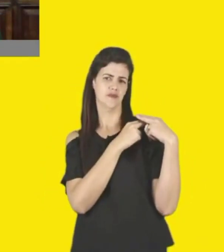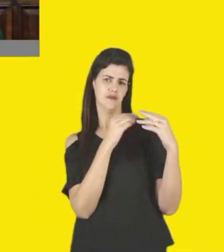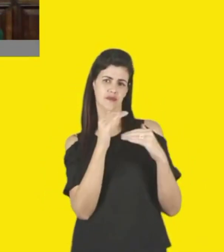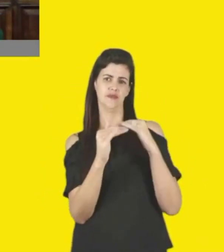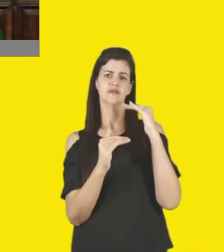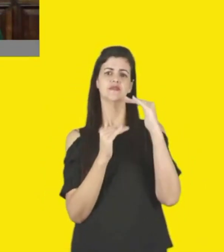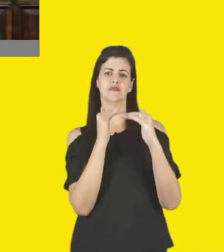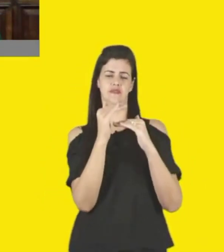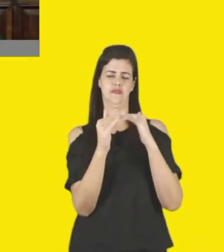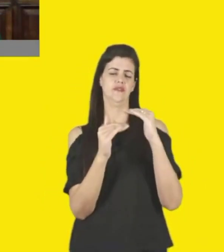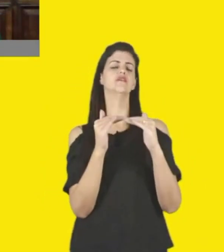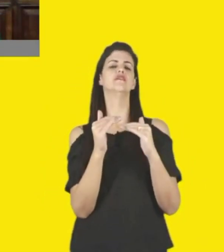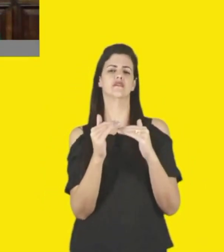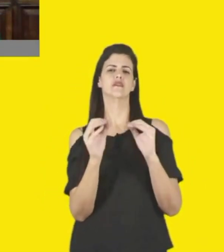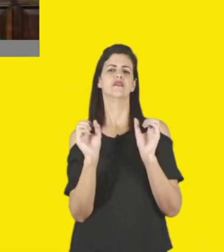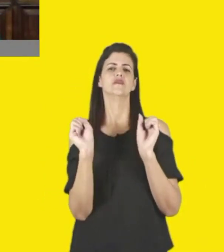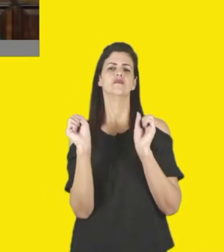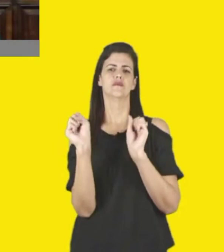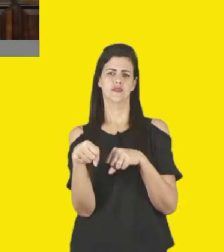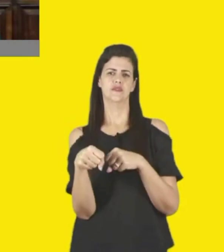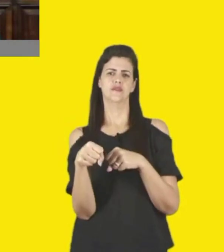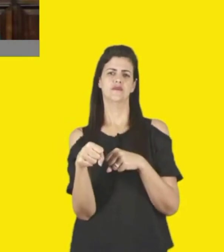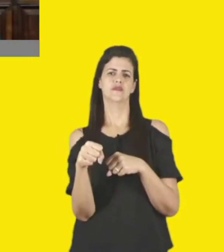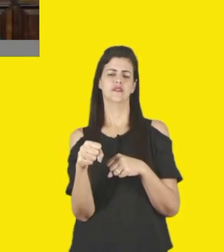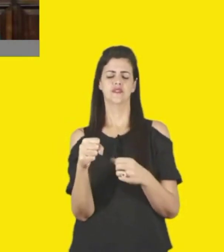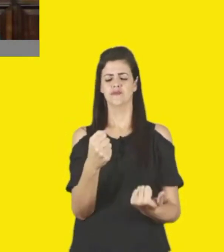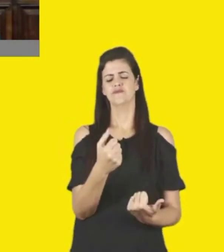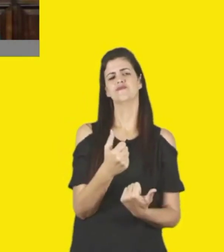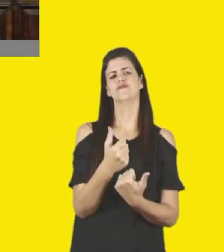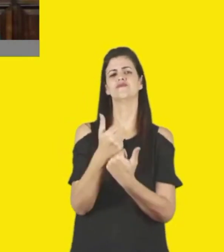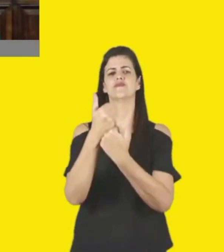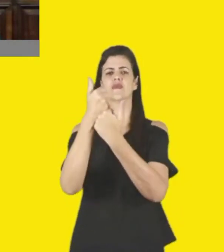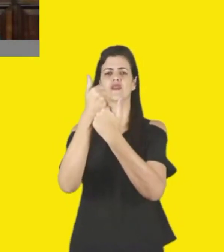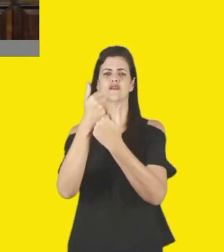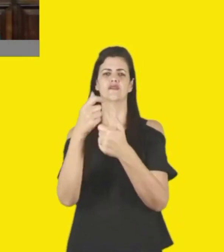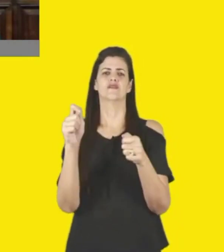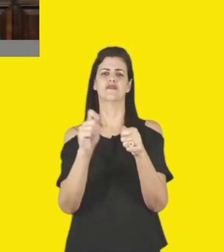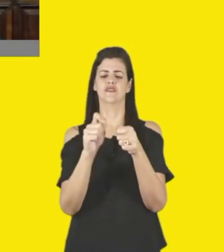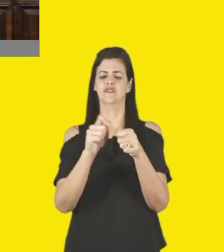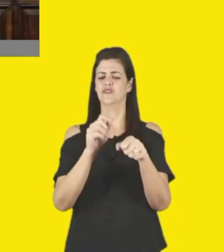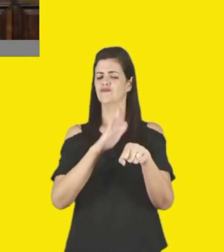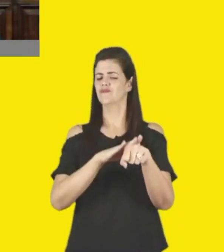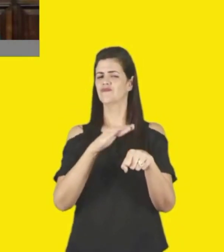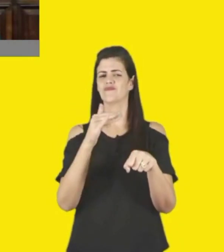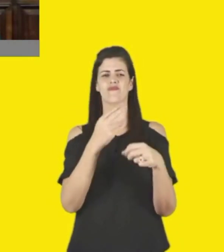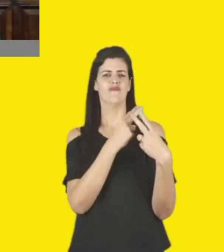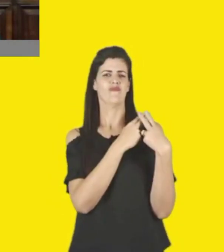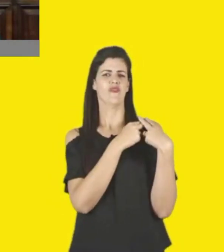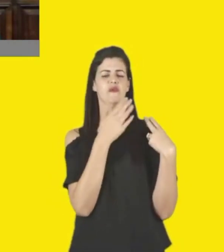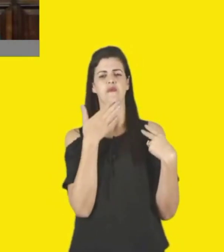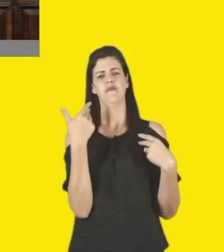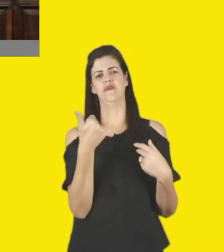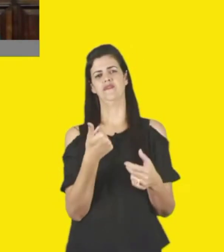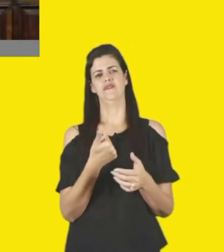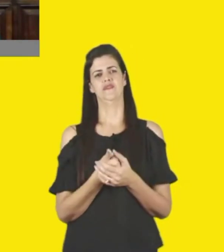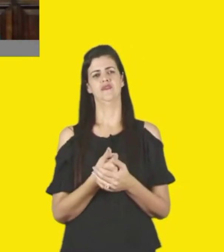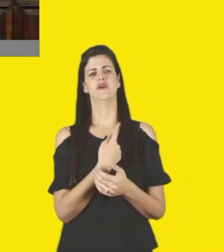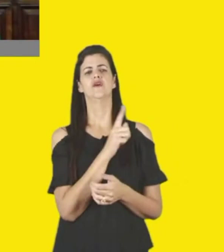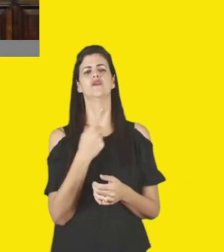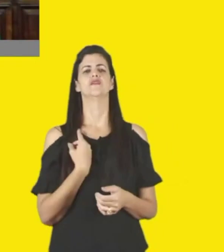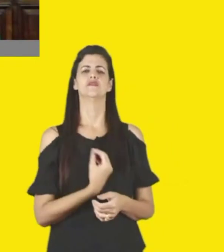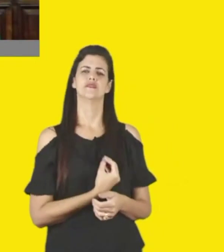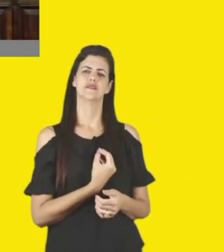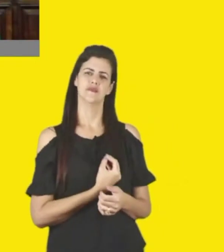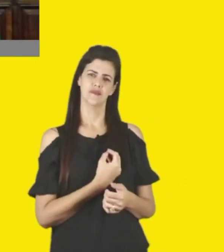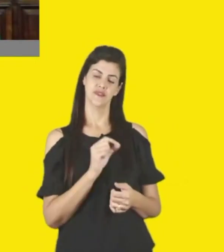ações que possibilitem a sustentabilidade no fazer cultura, né, estamos aqui, eu acho que nessa parceria,